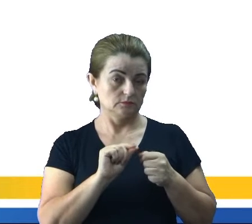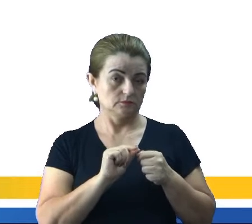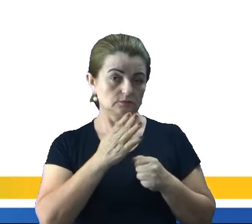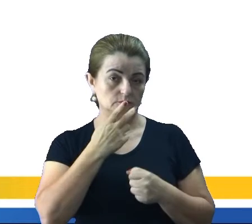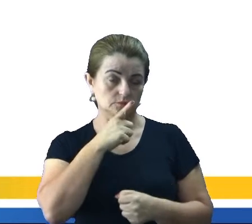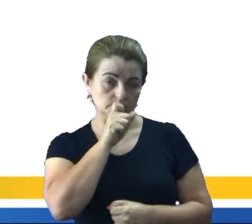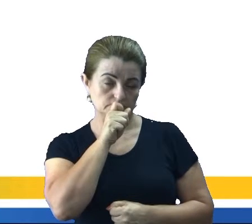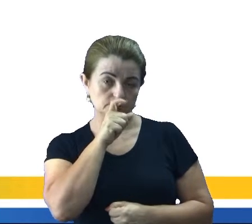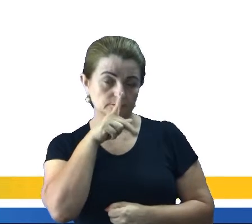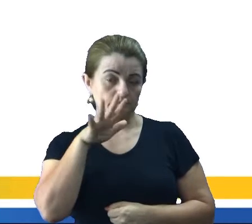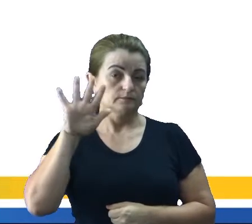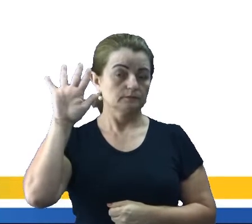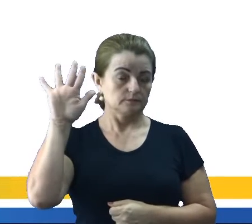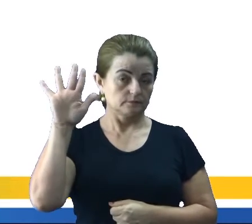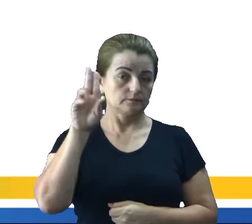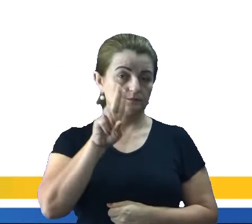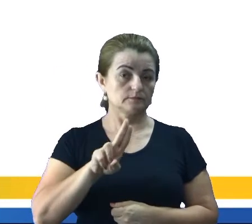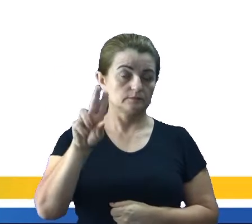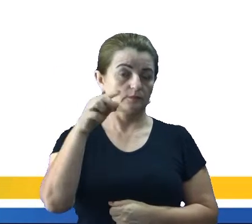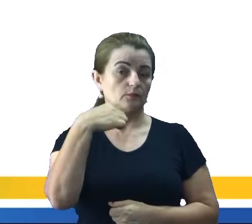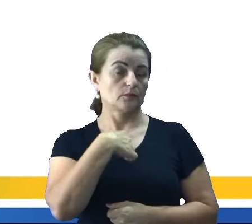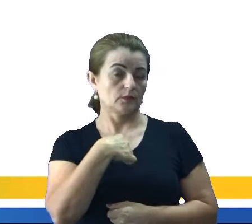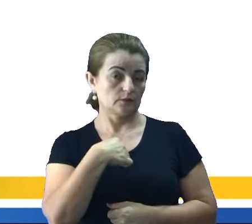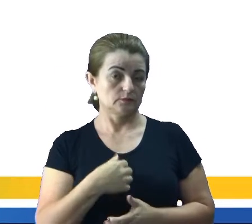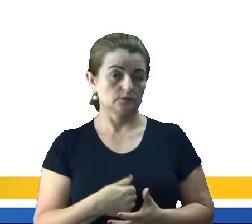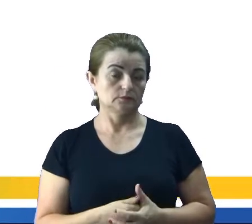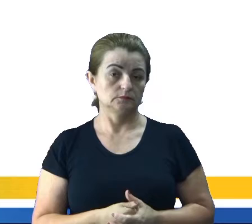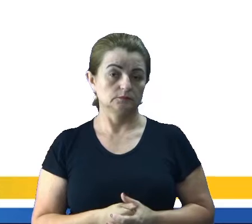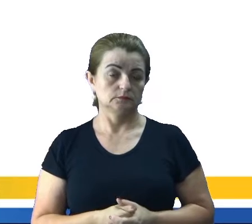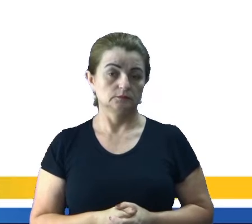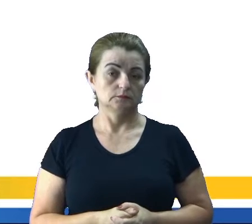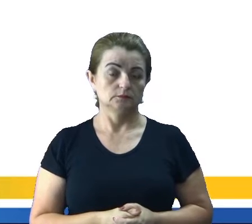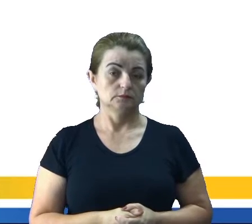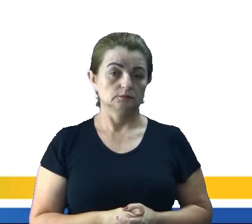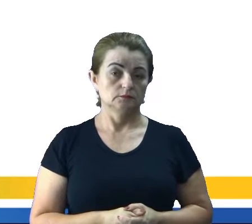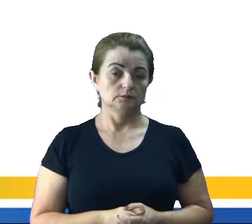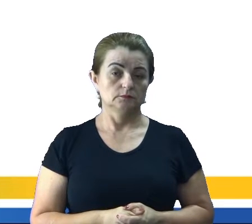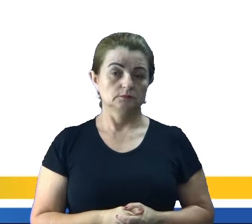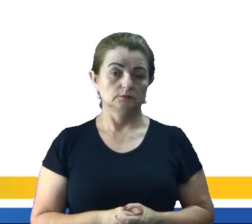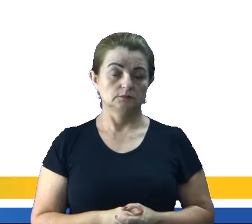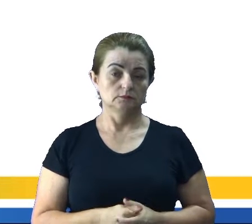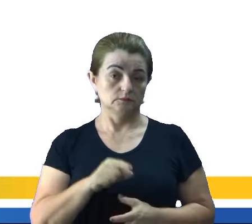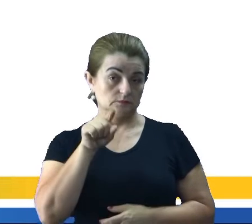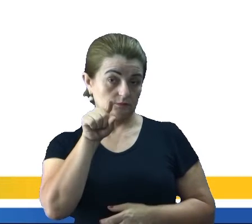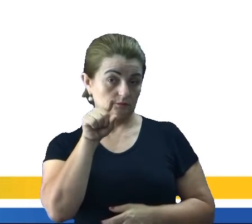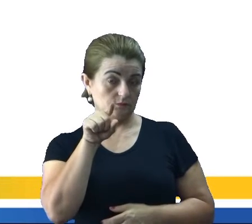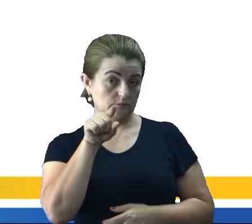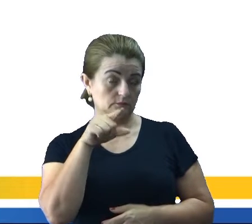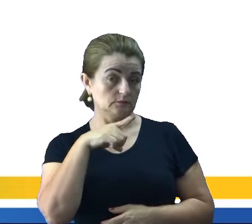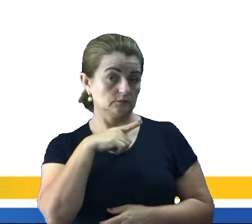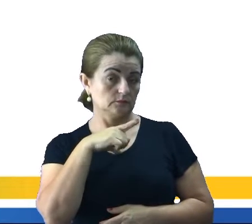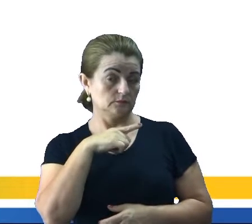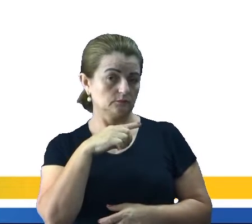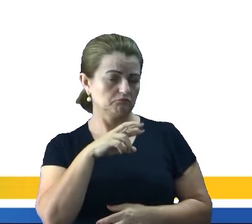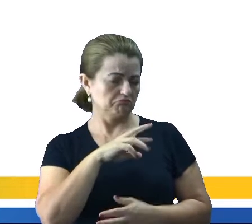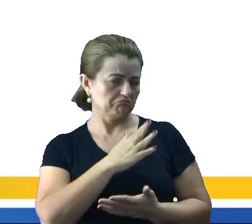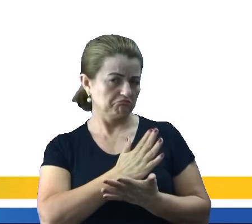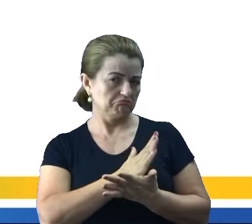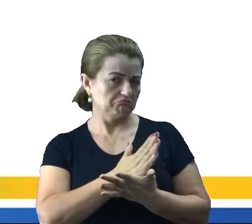promessa Você também vai utilizar o will Snap decisions Se você tem alguma